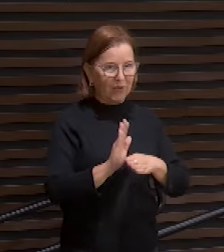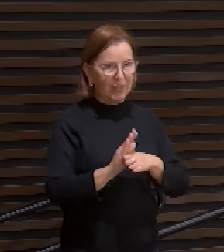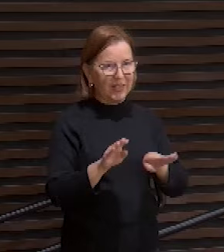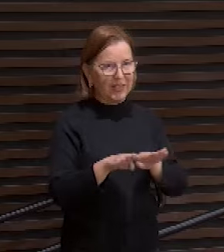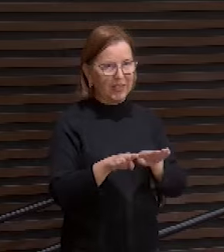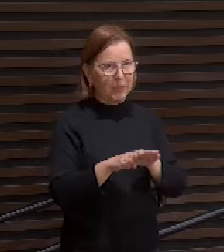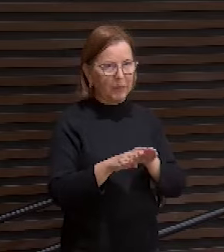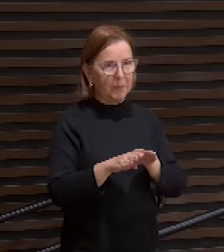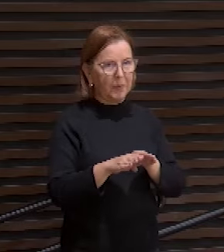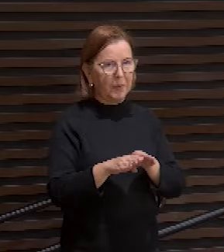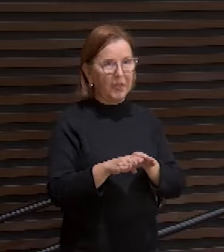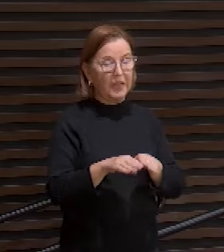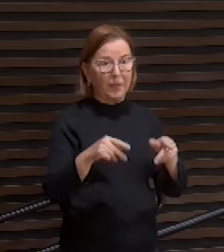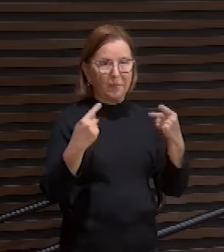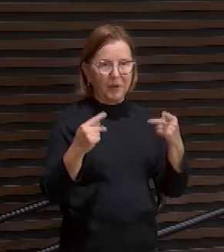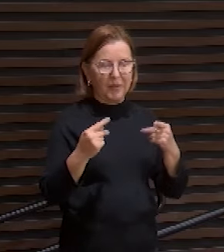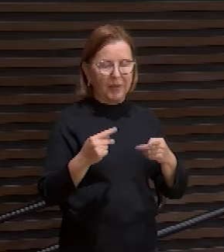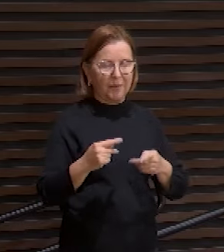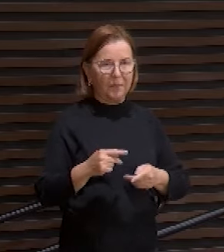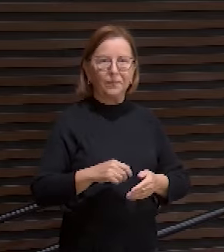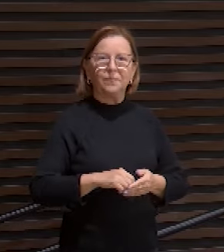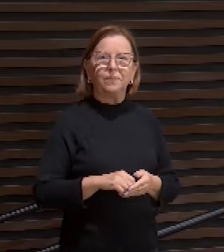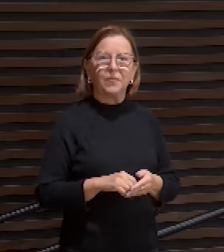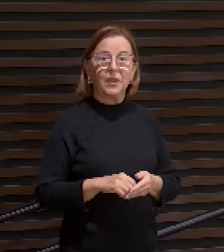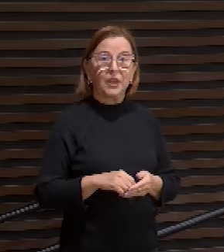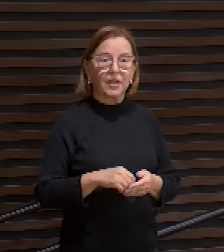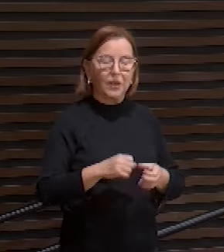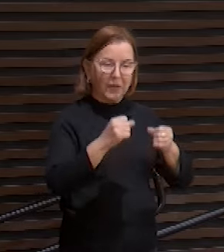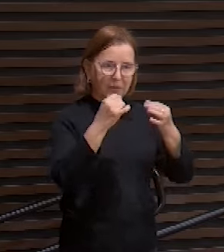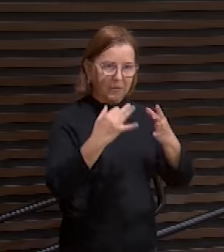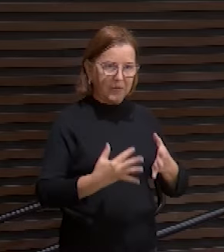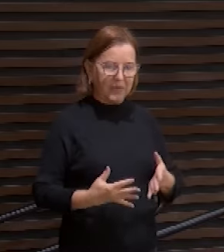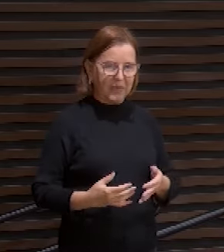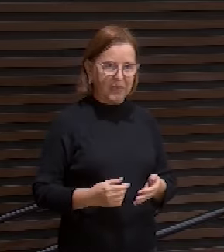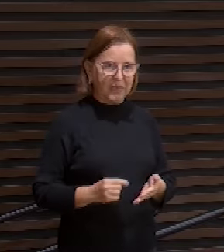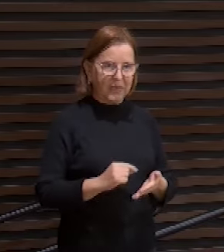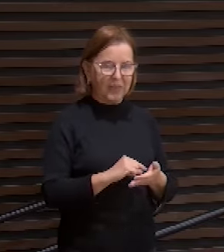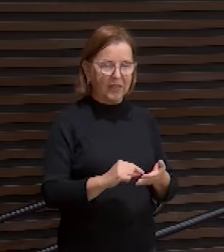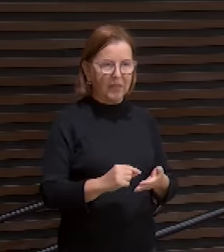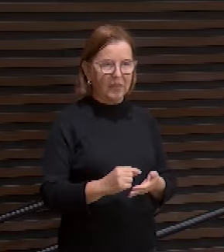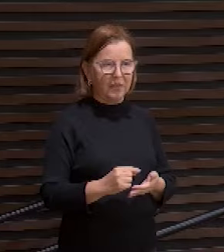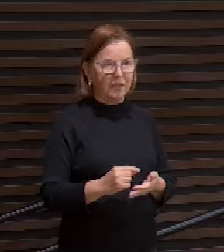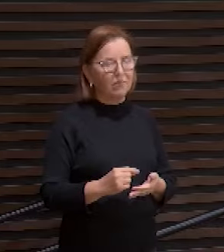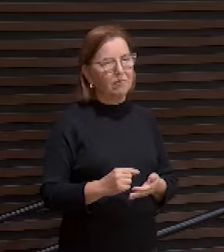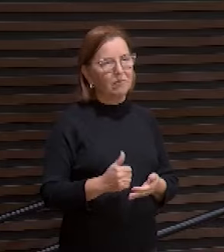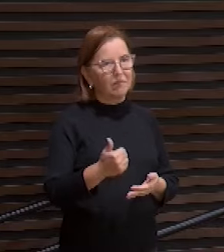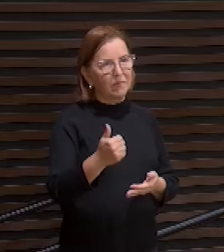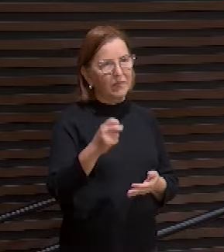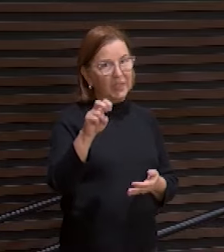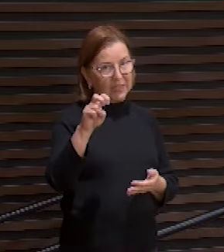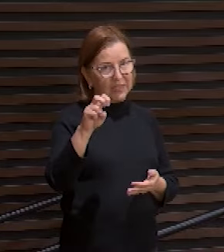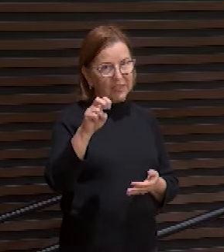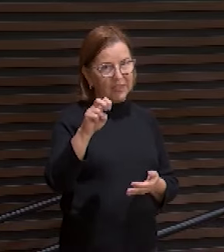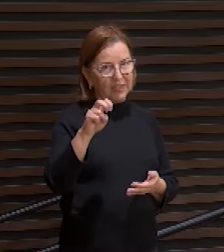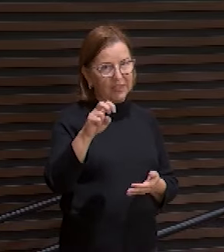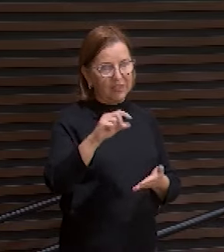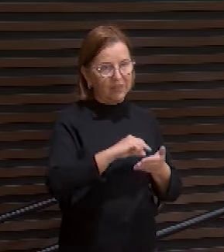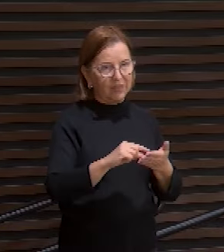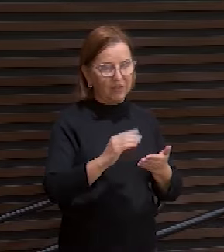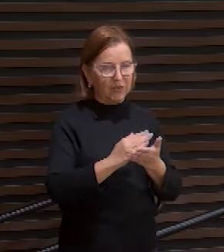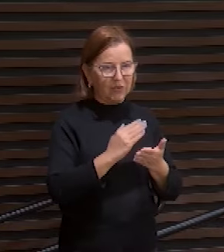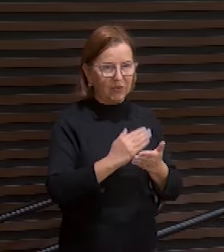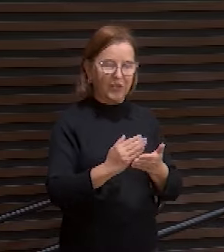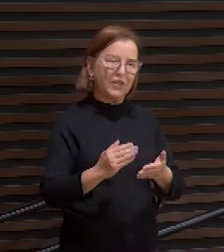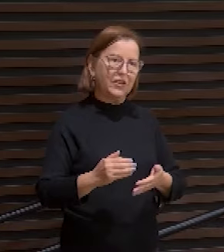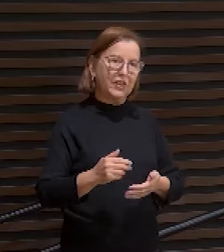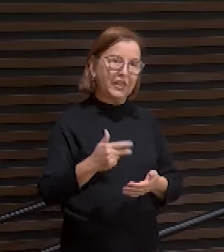o argumento. Como é um quiasma? Vou explicar rapidamente. São 15 versículos divididos em 5 estrofes de